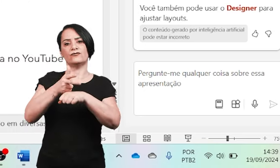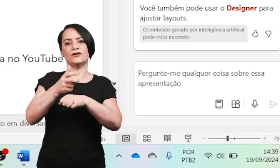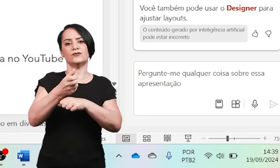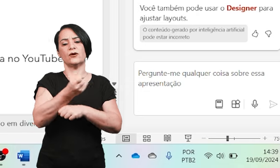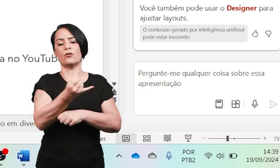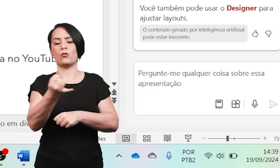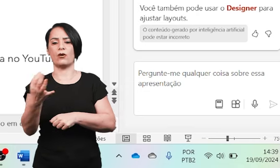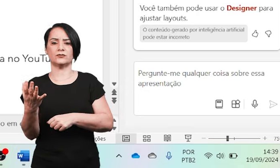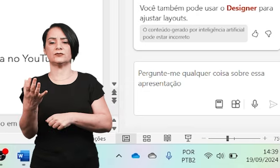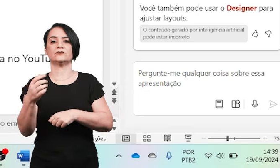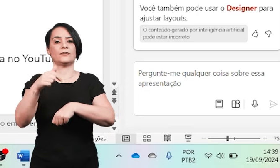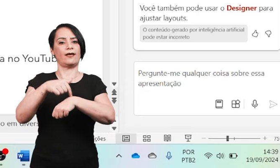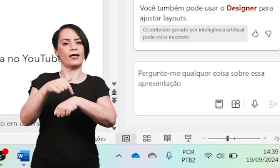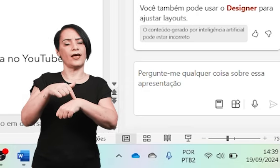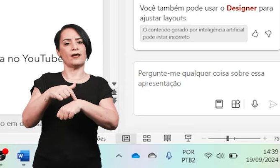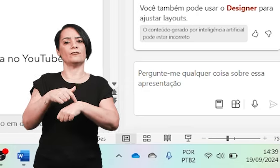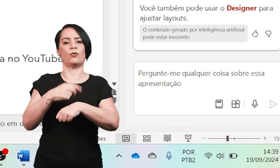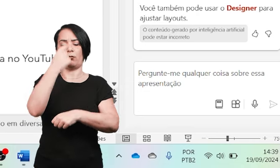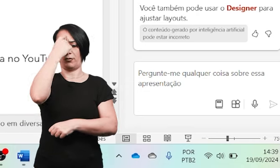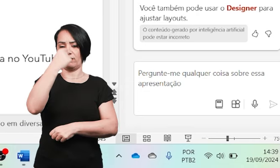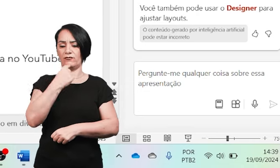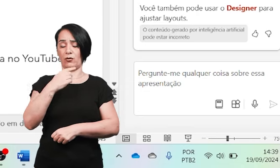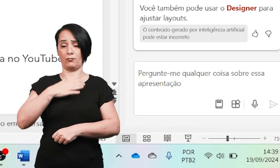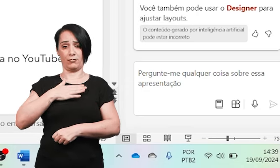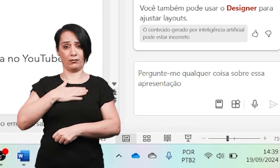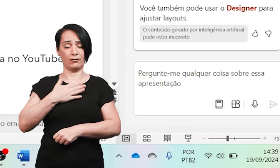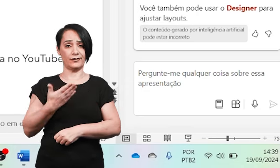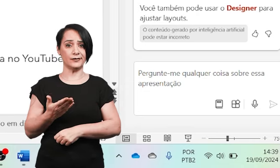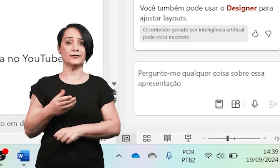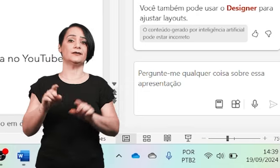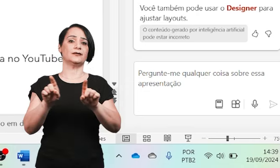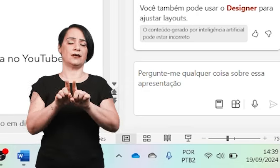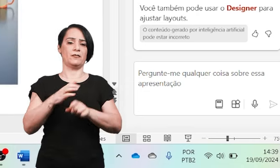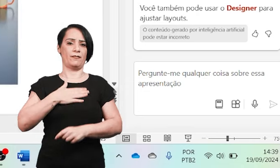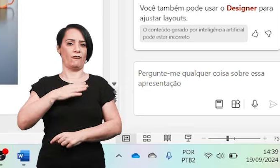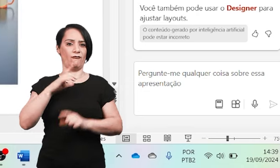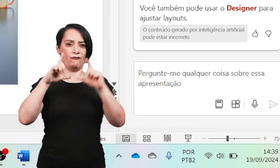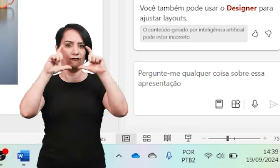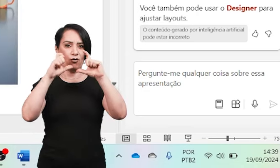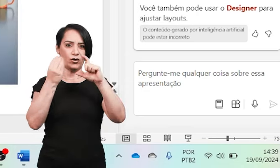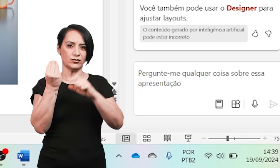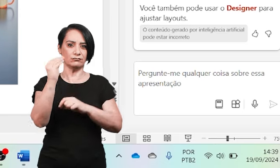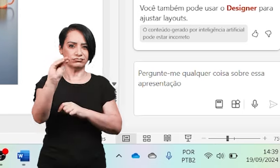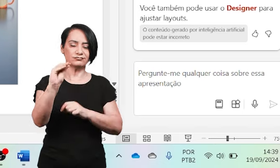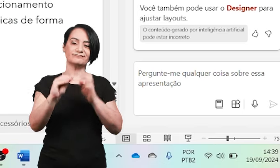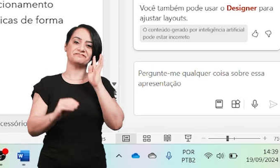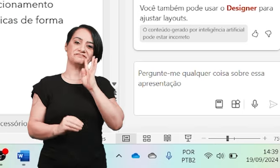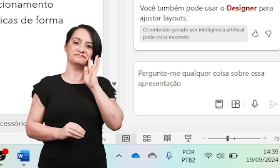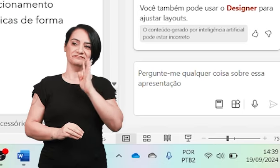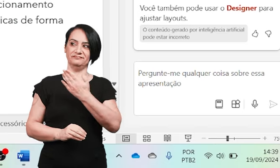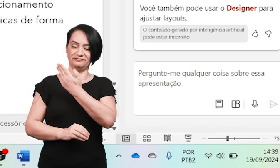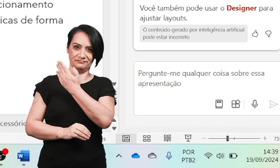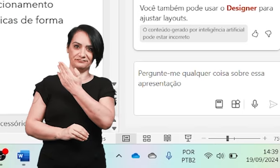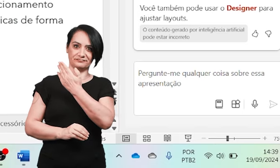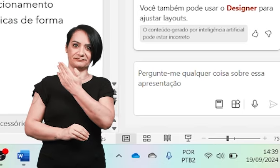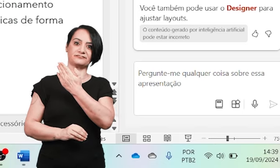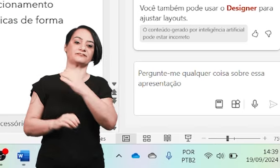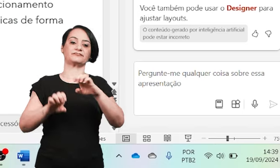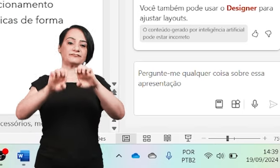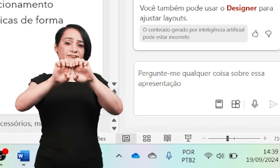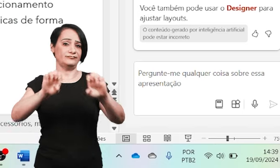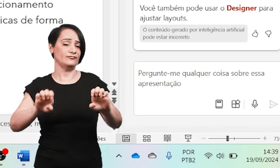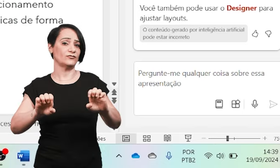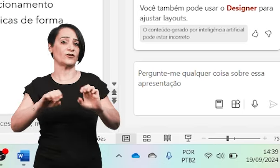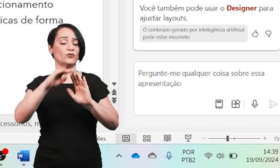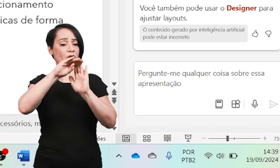vídeos, qual é o perfil do apresentador, eu que vos falo. Colocou até aqui a minha foto, olha só que bacana, gente. Então, ele criou a